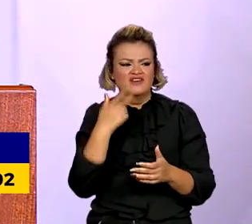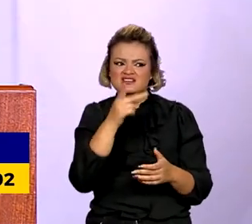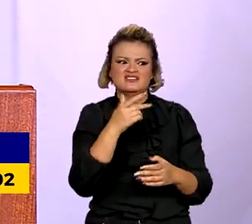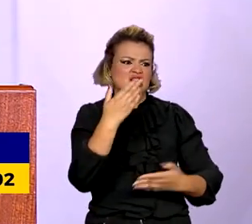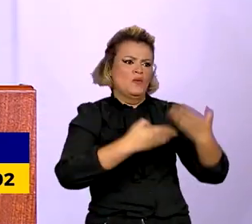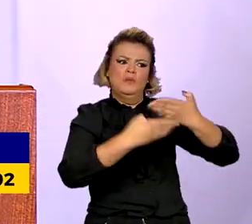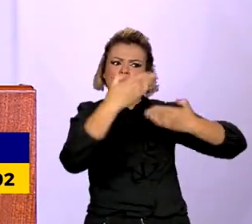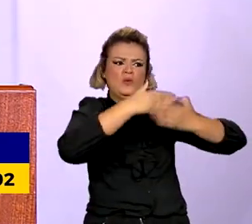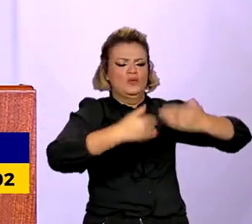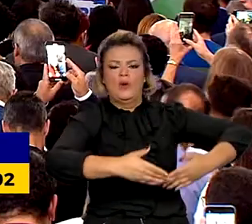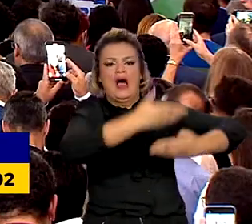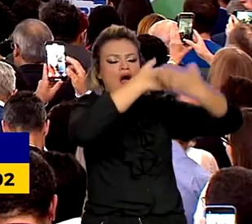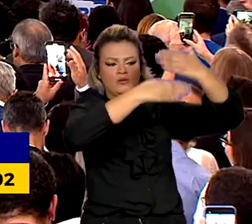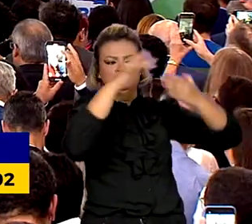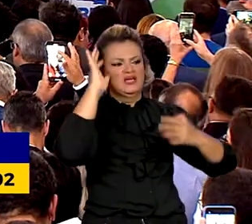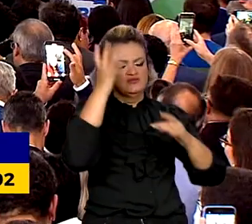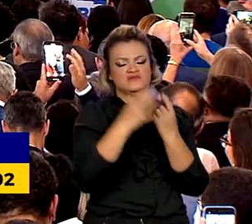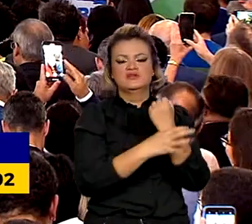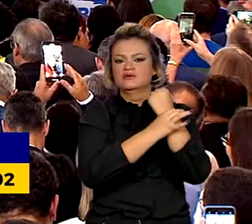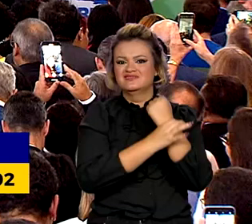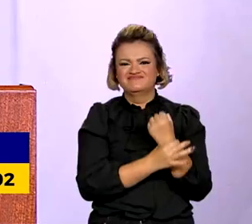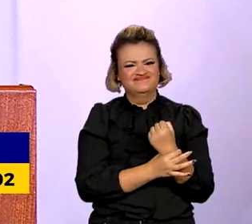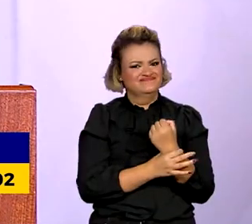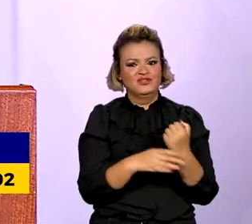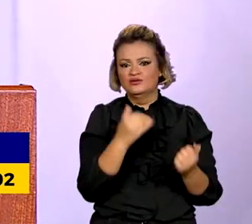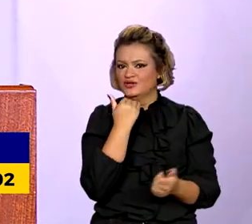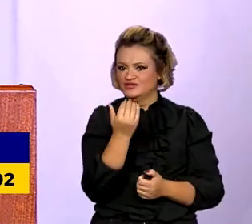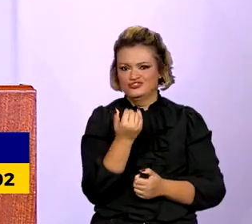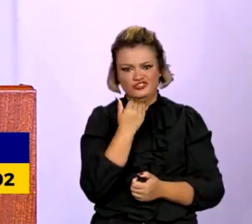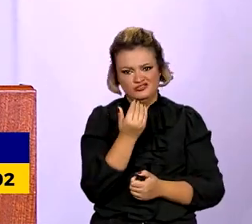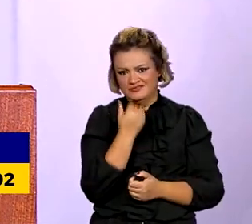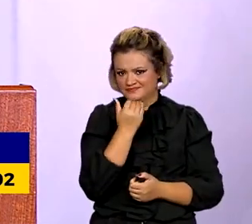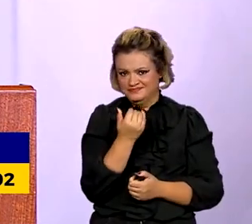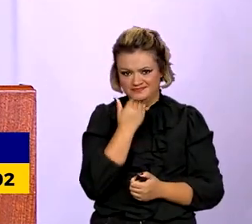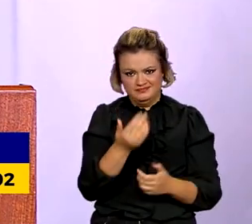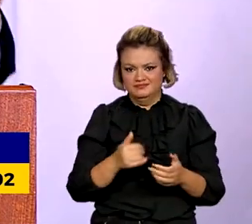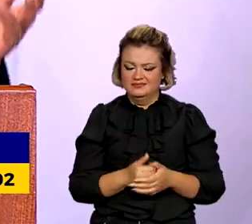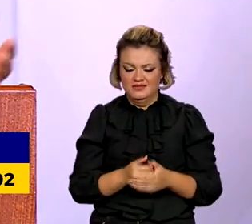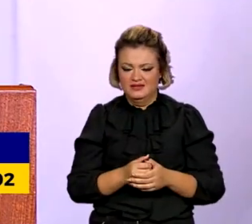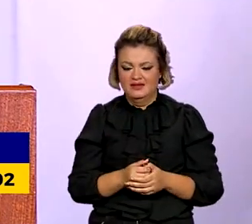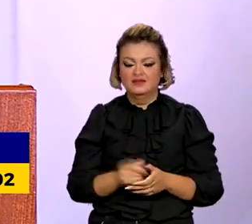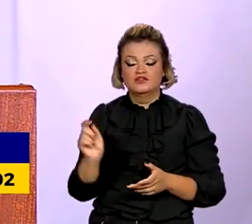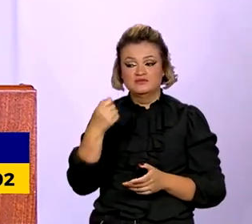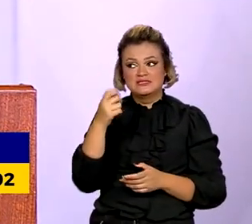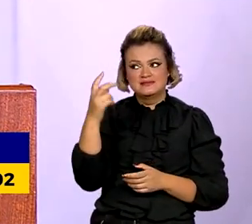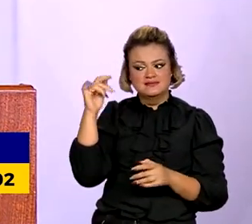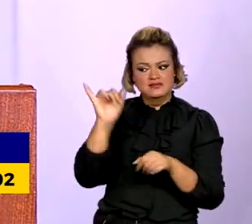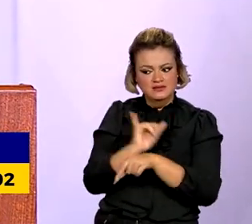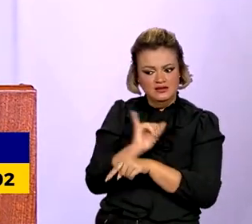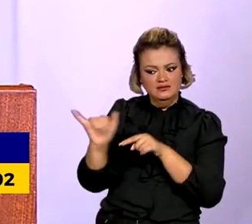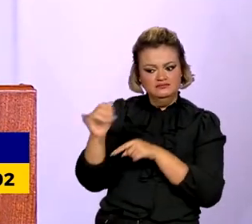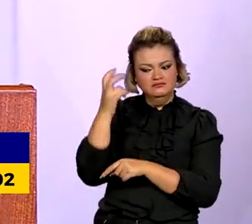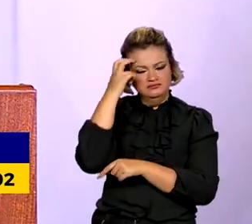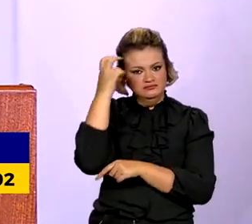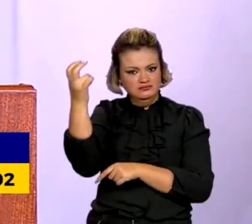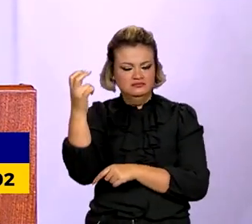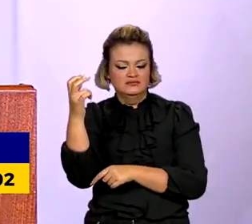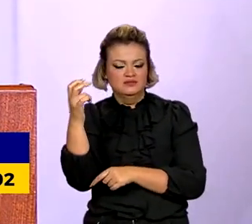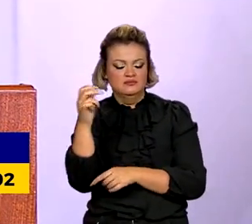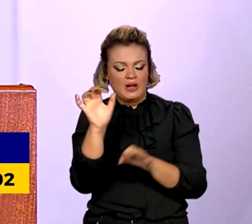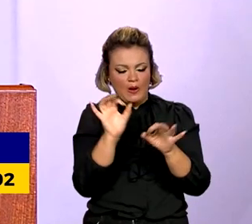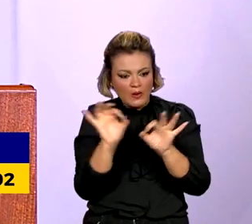muro das creches. Nós precisamos utilizar a nossa inteligência para a gente tentar